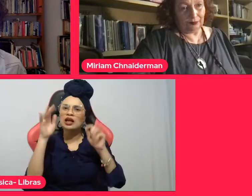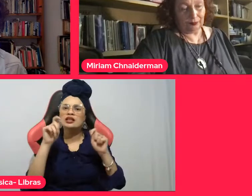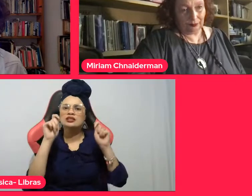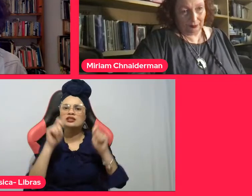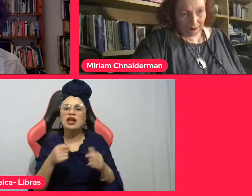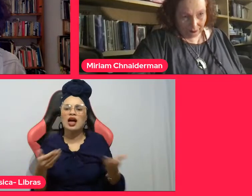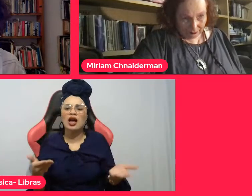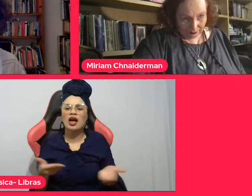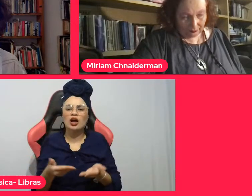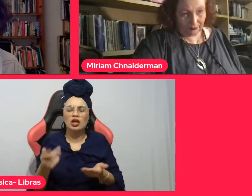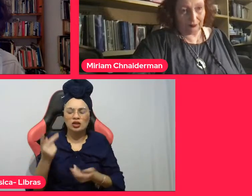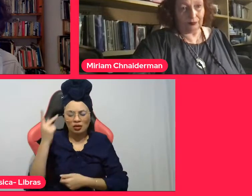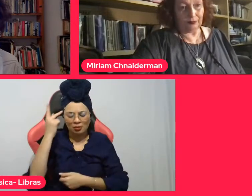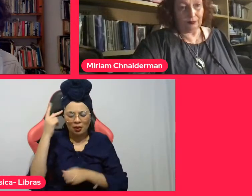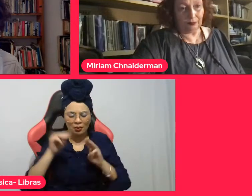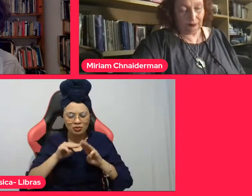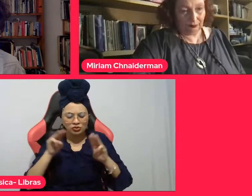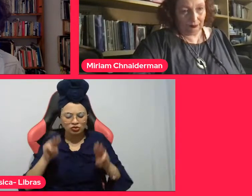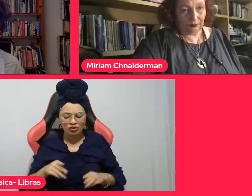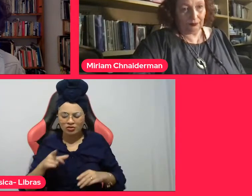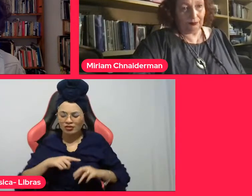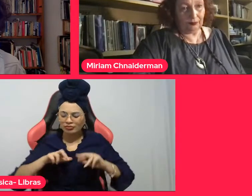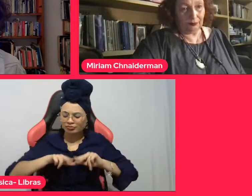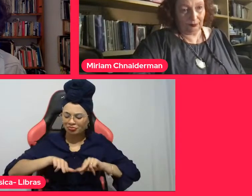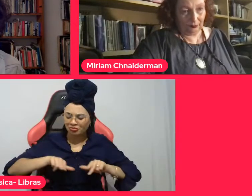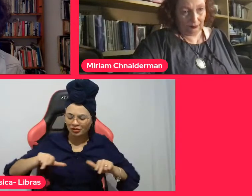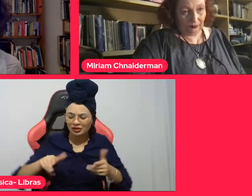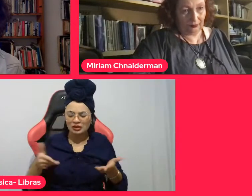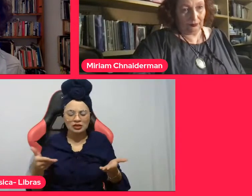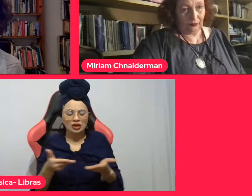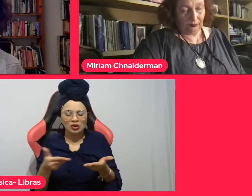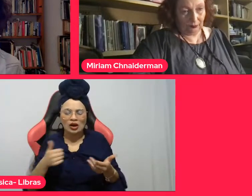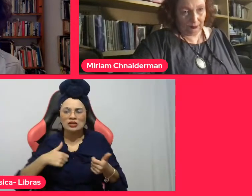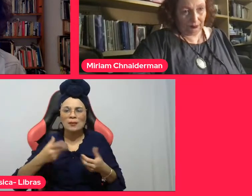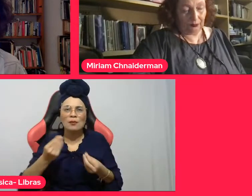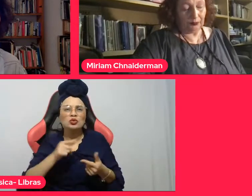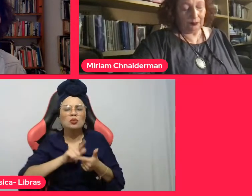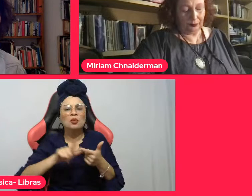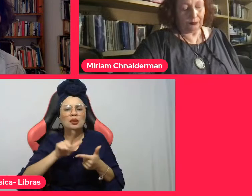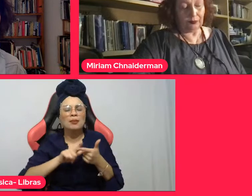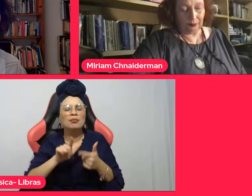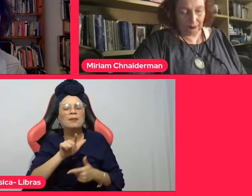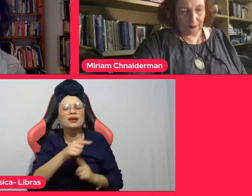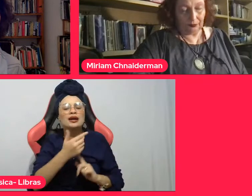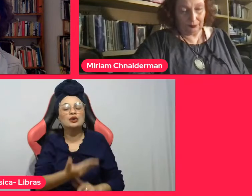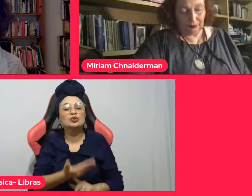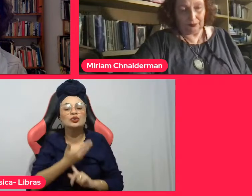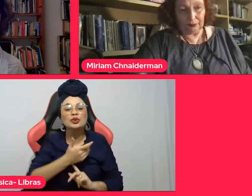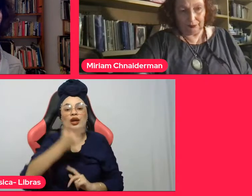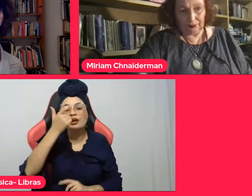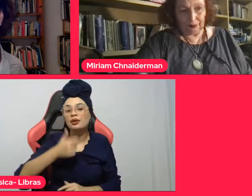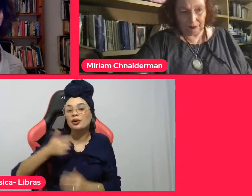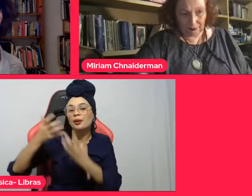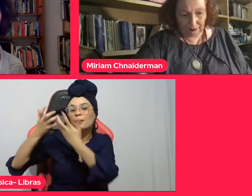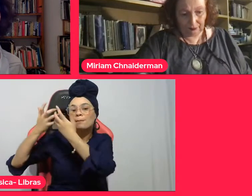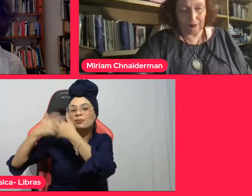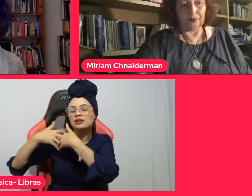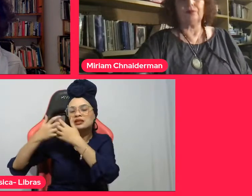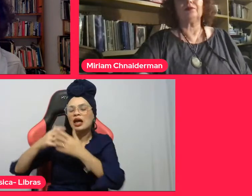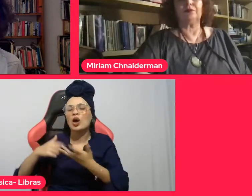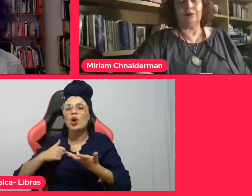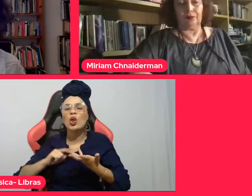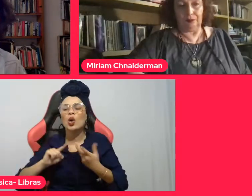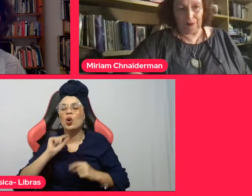metrópole cosmopolita tão problemática e vibrante quanto São Paulo, com todas as suas contradições.